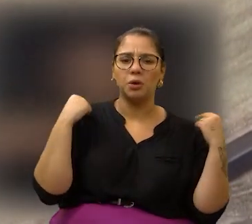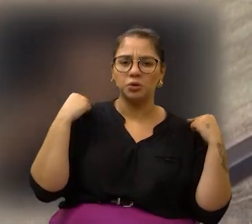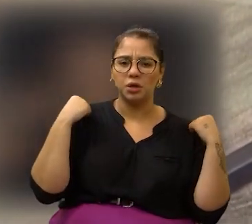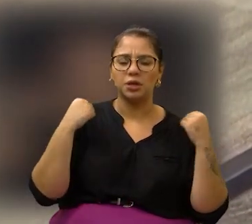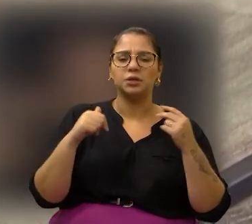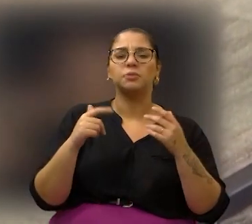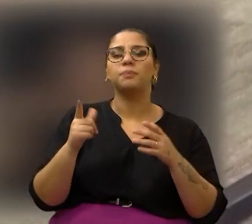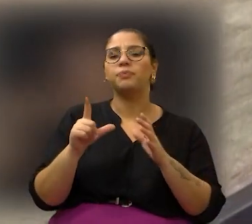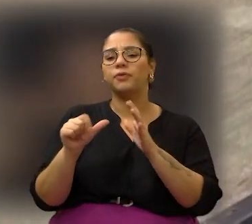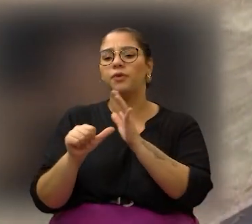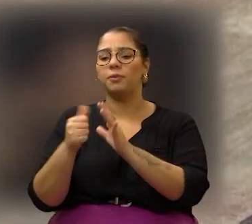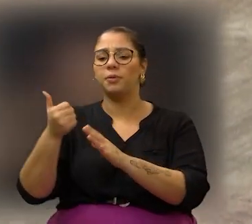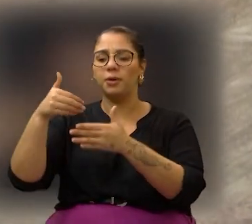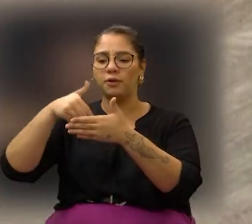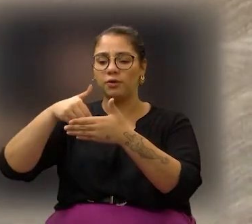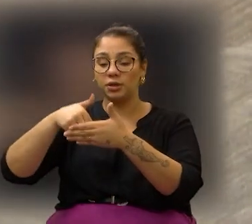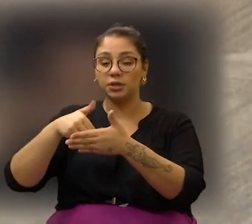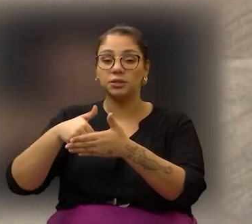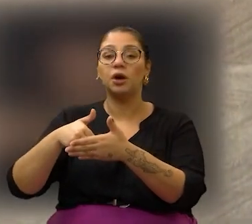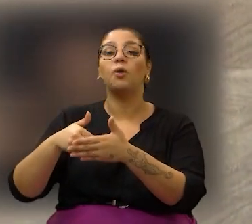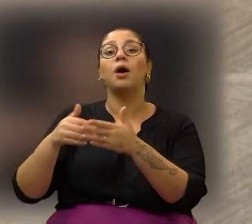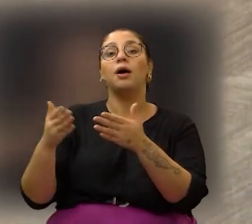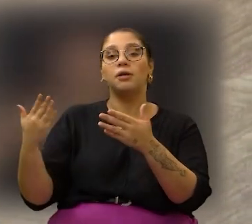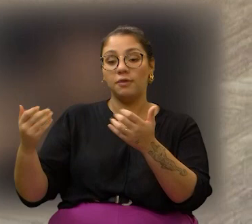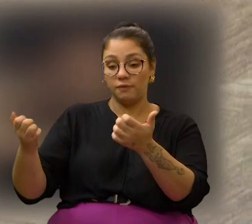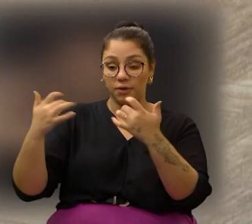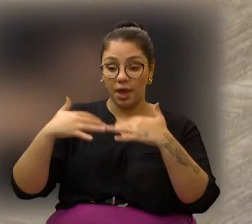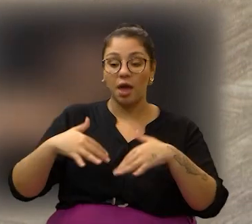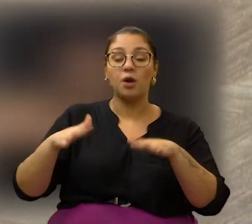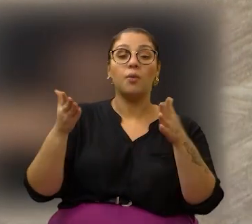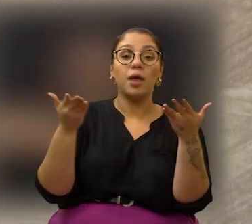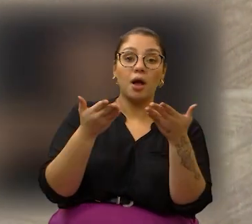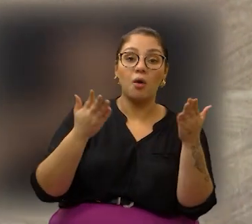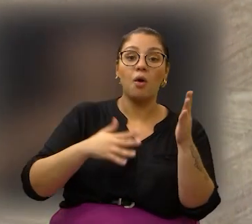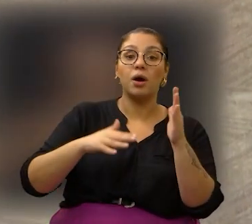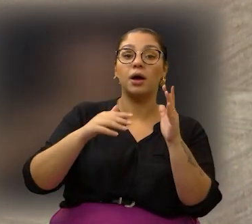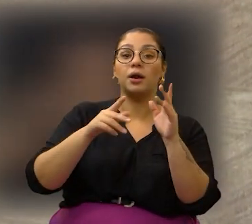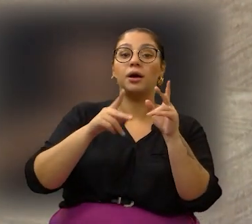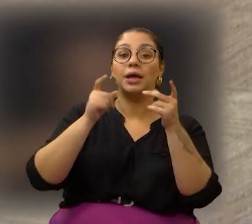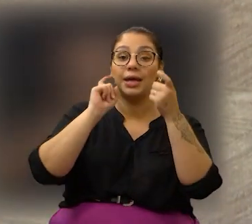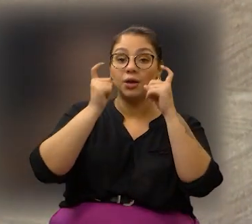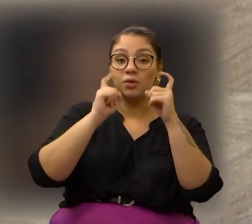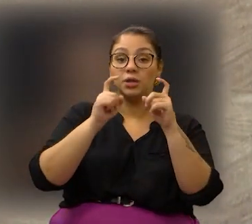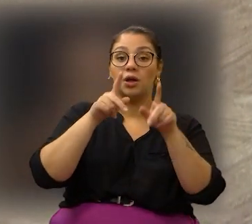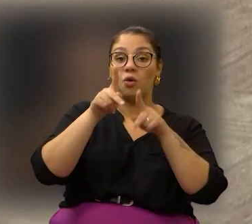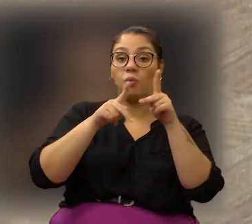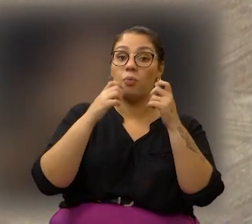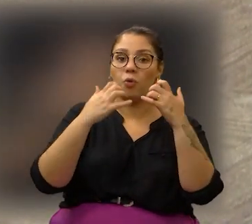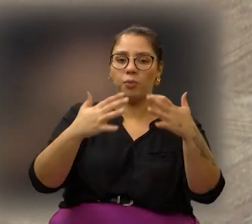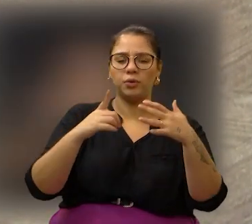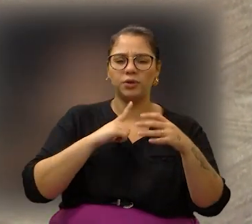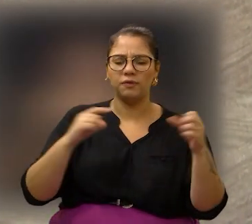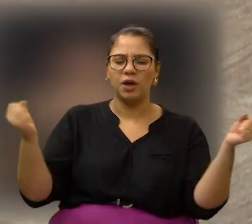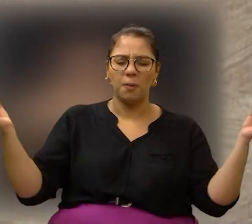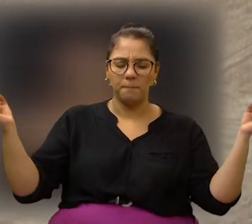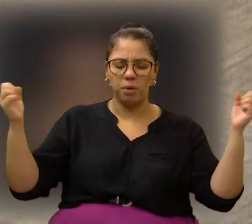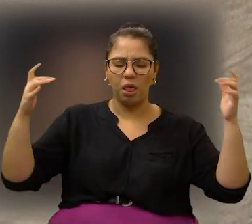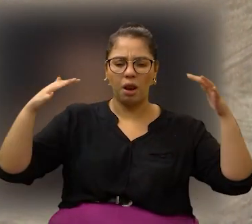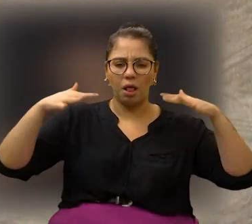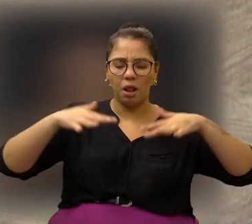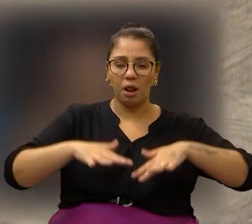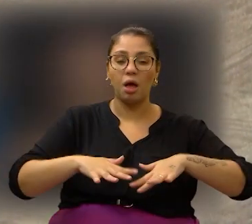Câmara aqui na primeira votação, vieram para essa audiência pública, que é regimento da casa. Eu acho que eles fizeram muito bem de ter vindo em peso,